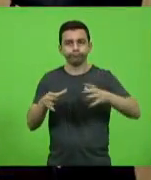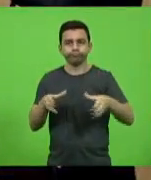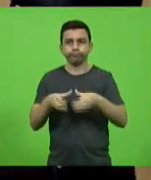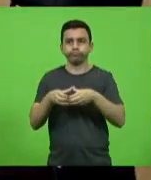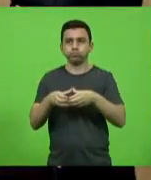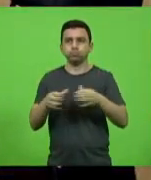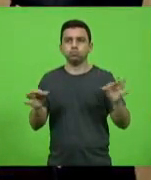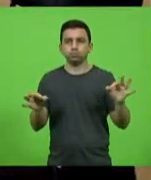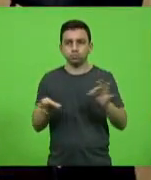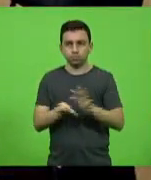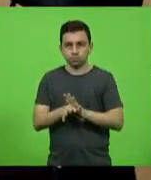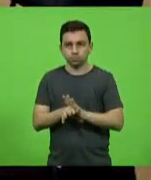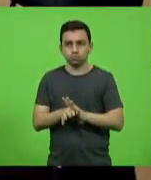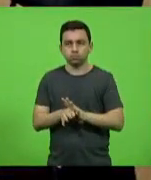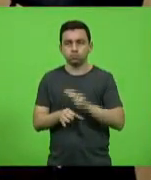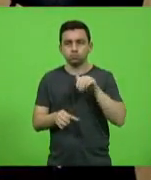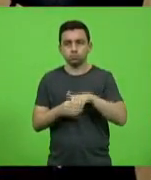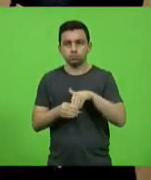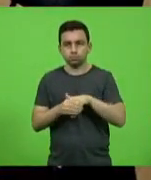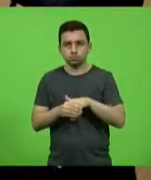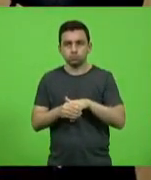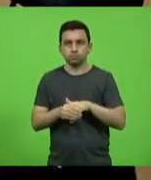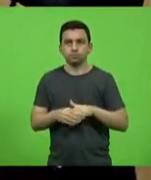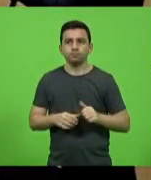Está encerrada a votação